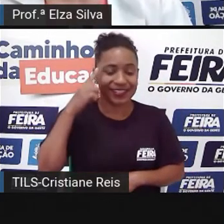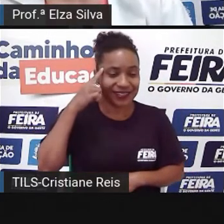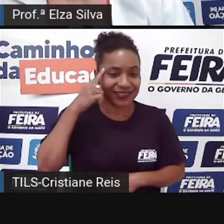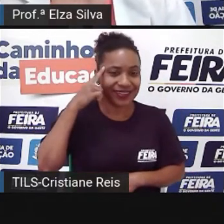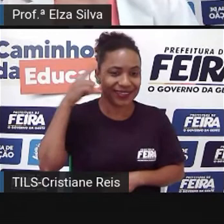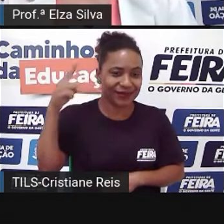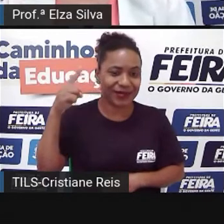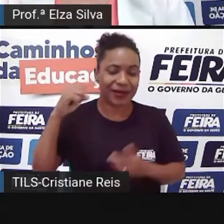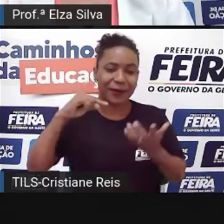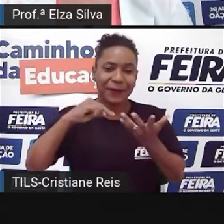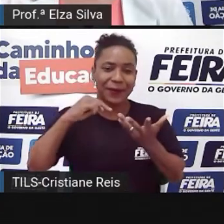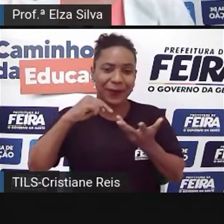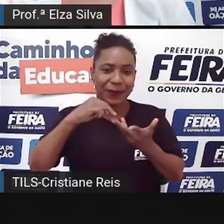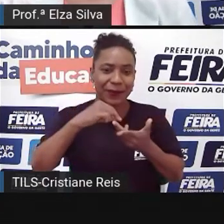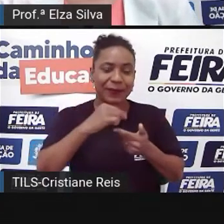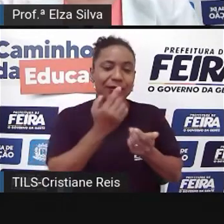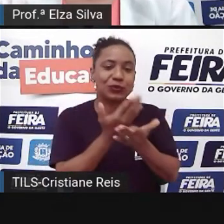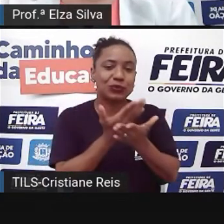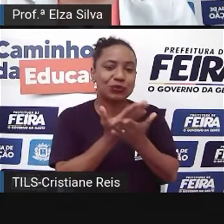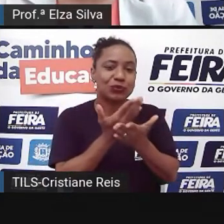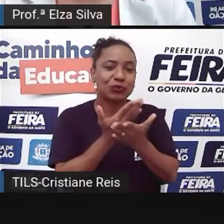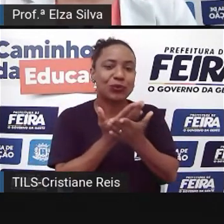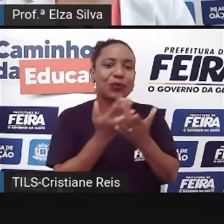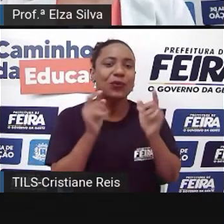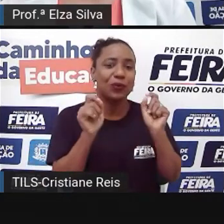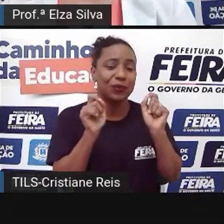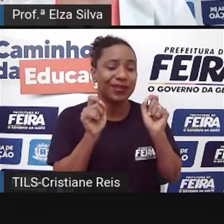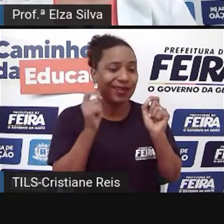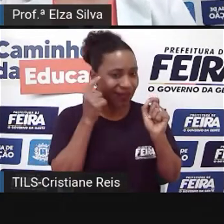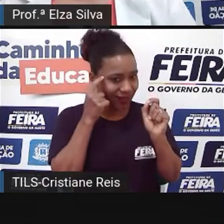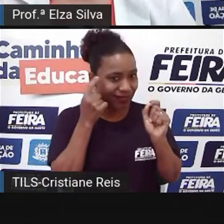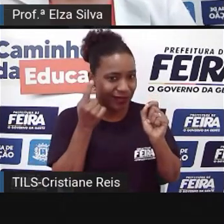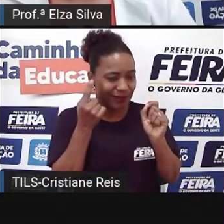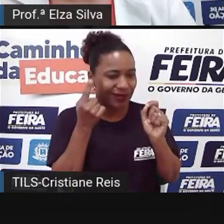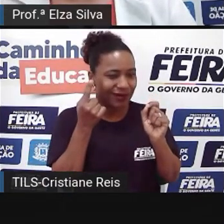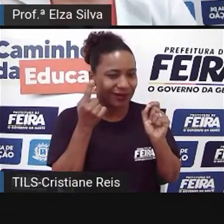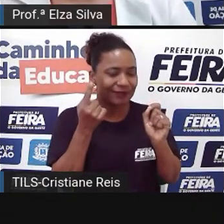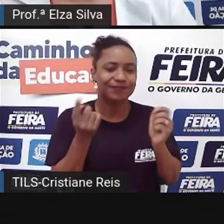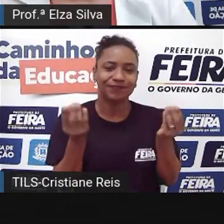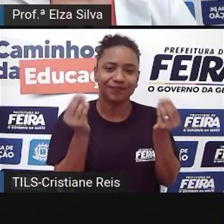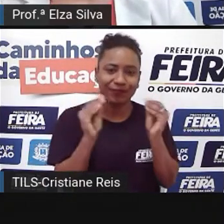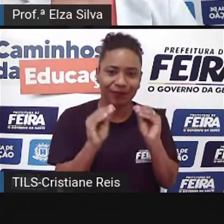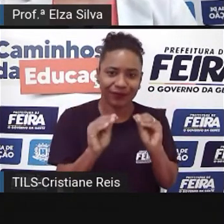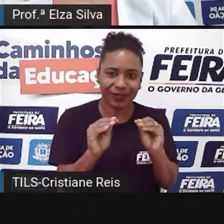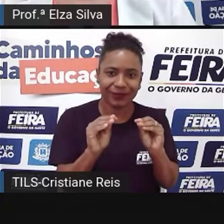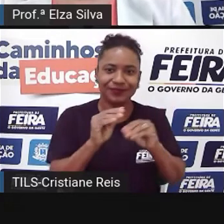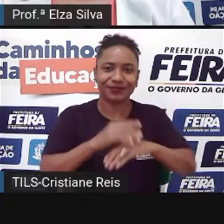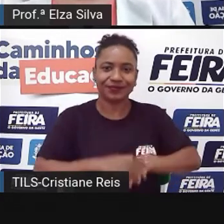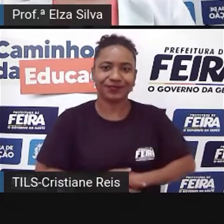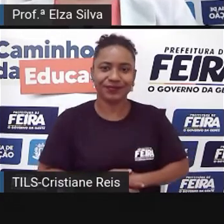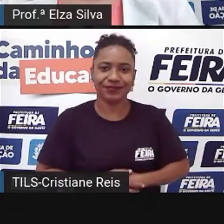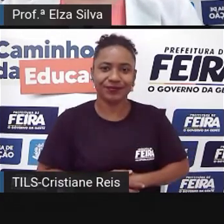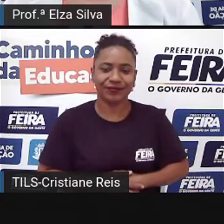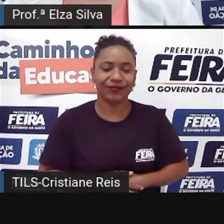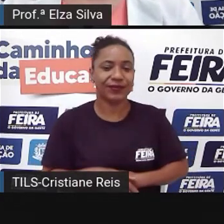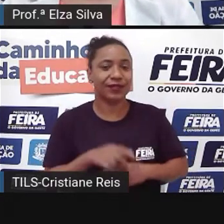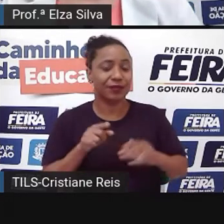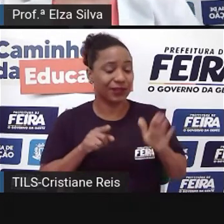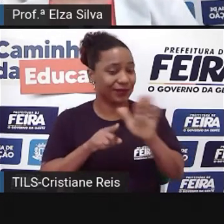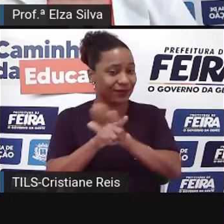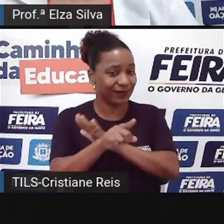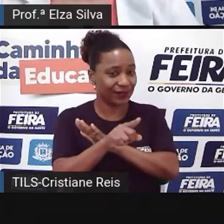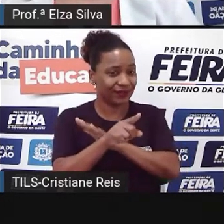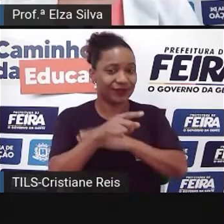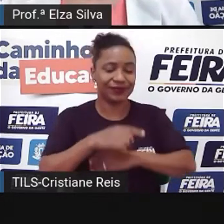os elementos Que a gente estudou Durante o ano Que vocês podem colocar Nessa produção textual Ask about Pergunte sobre